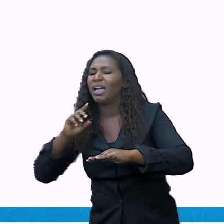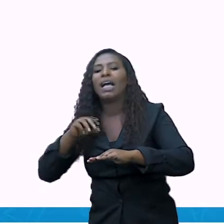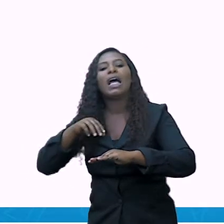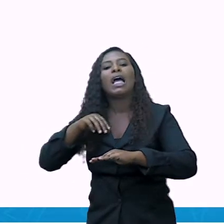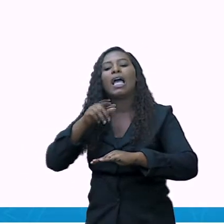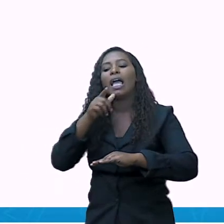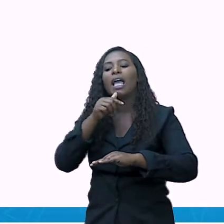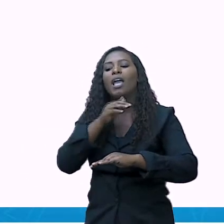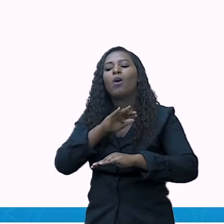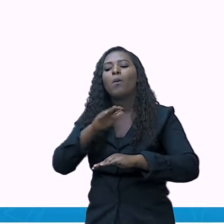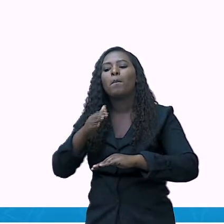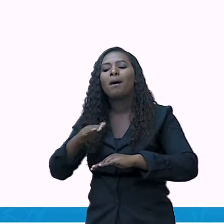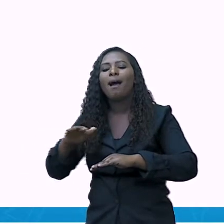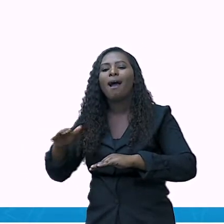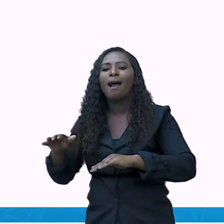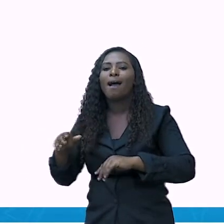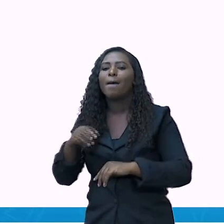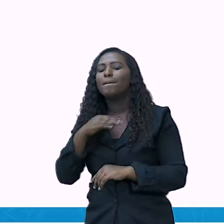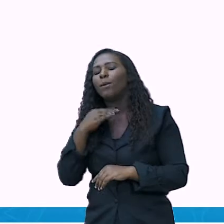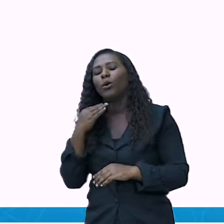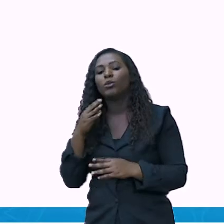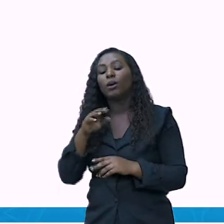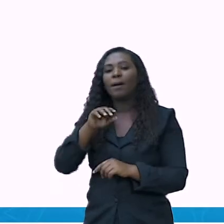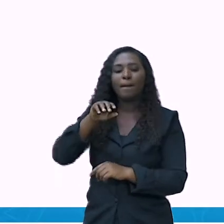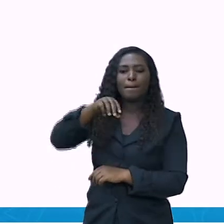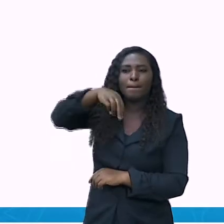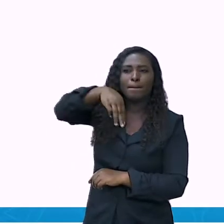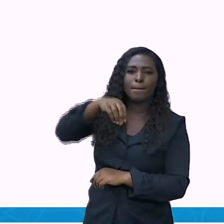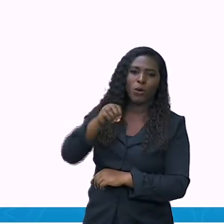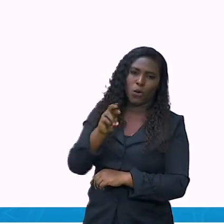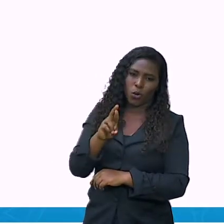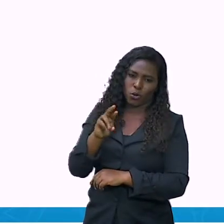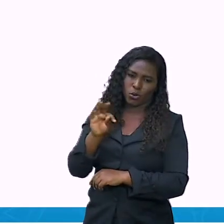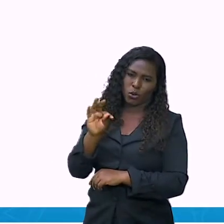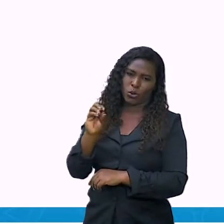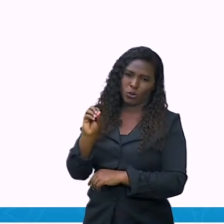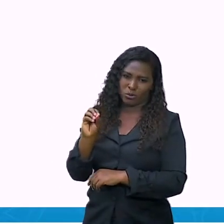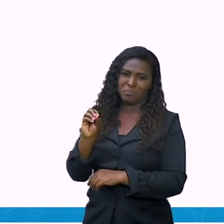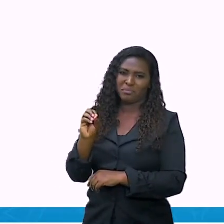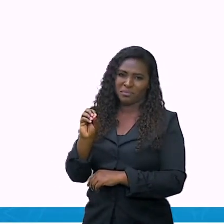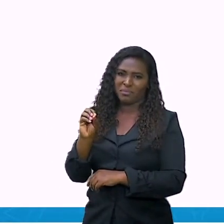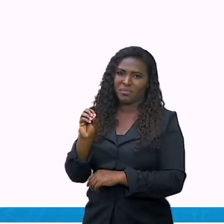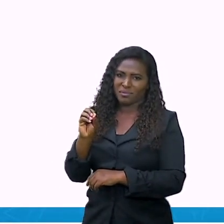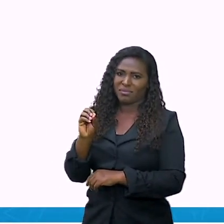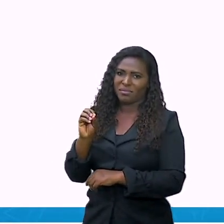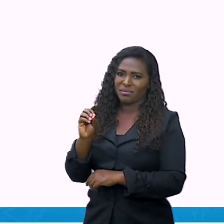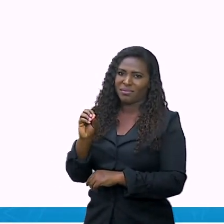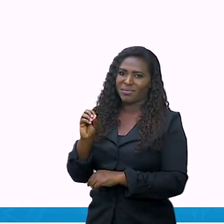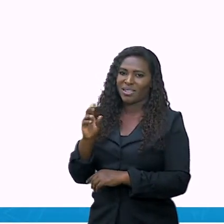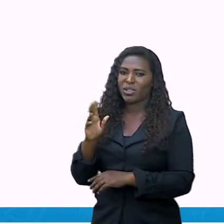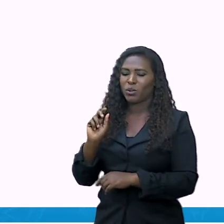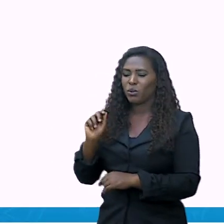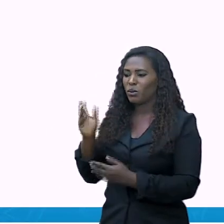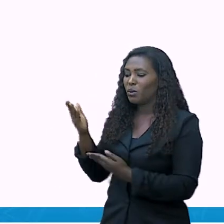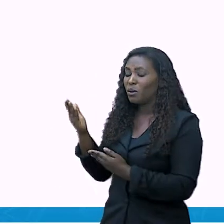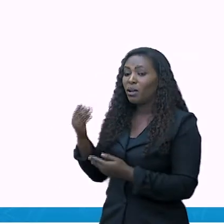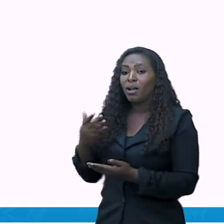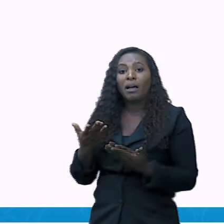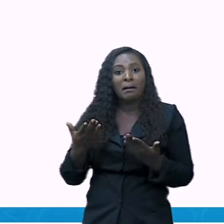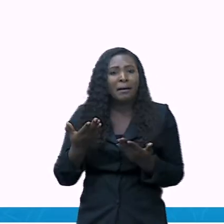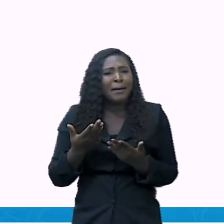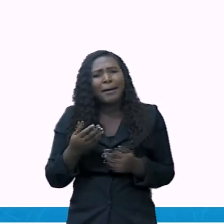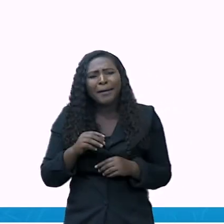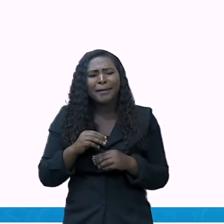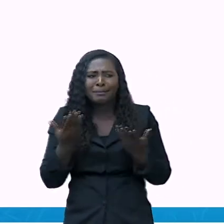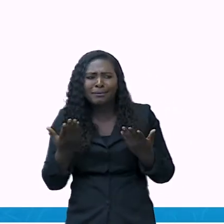é difícil, é uma área que eu não tenho habitação humana, porque é difícil o ser humano sobreviver